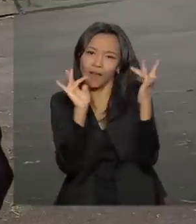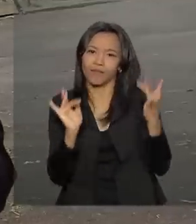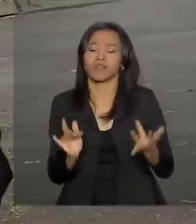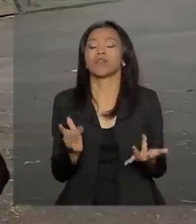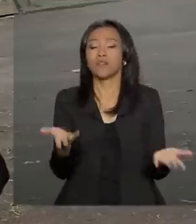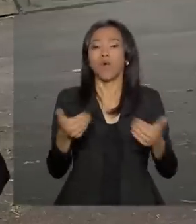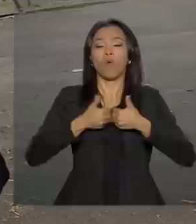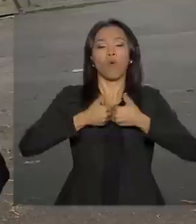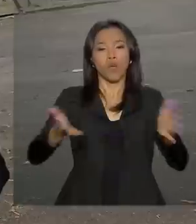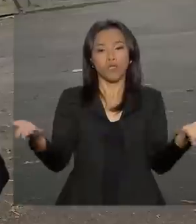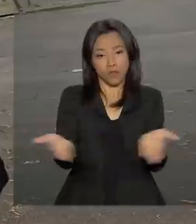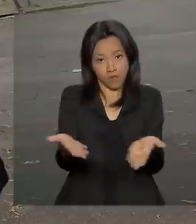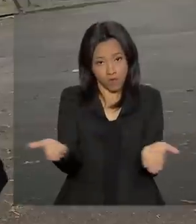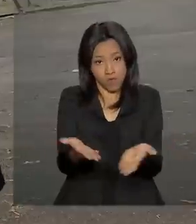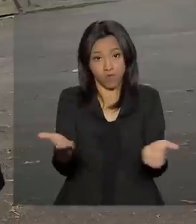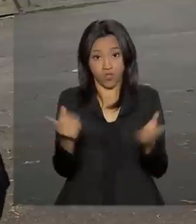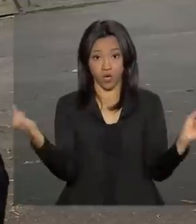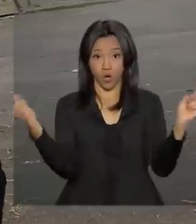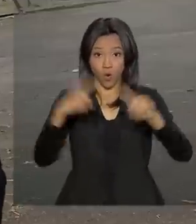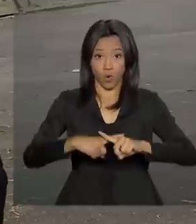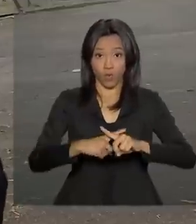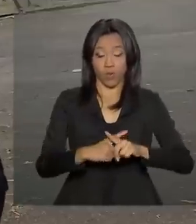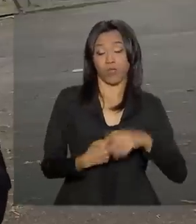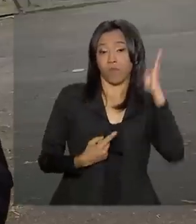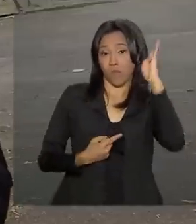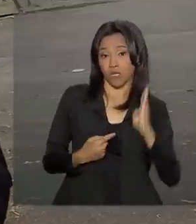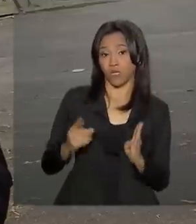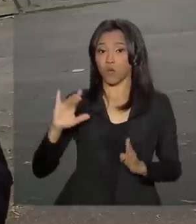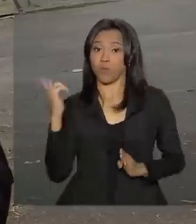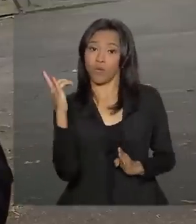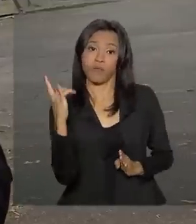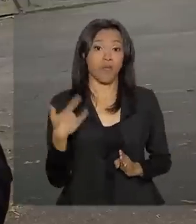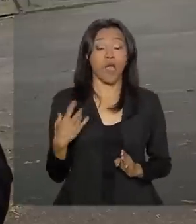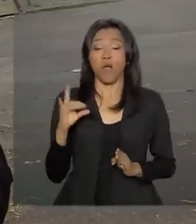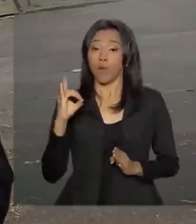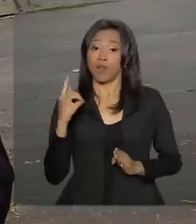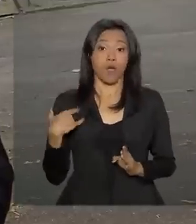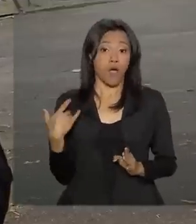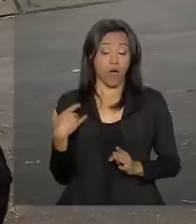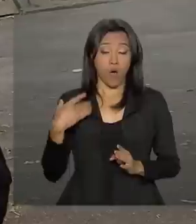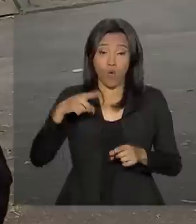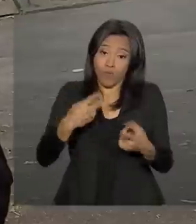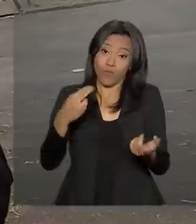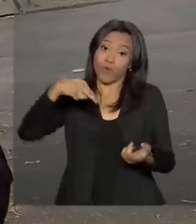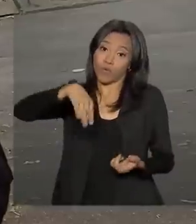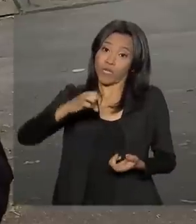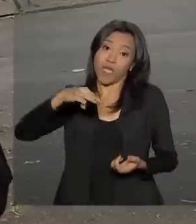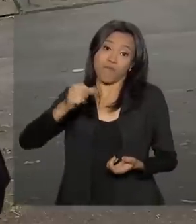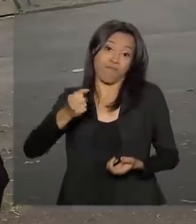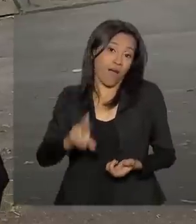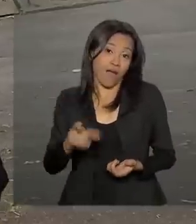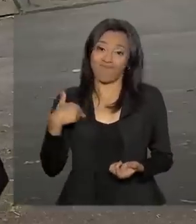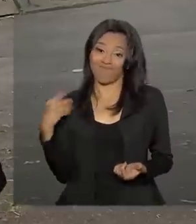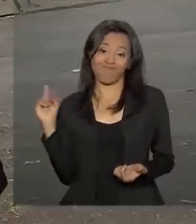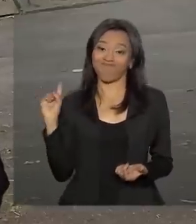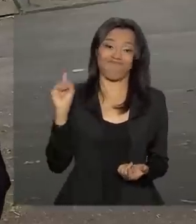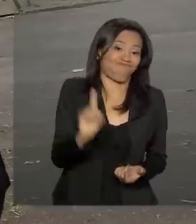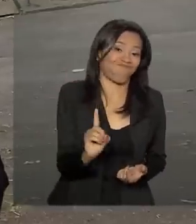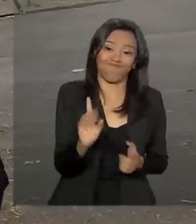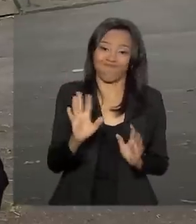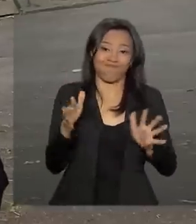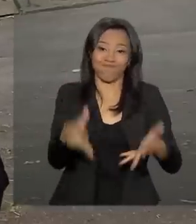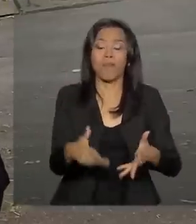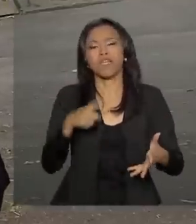começa o jogo hoje contra a Bolívia sem a presença de Neymar, que está machucado, mas contando com outros